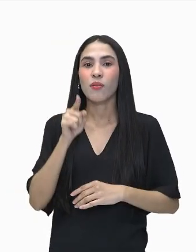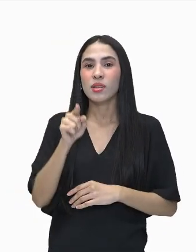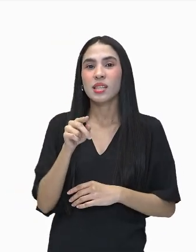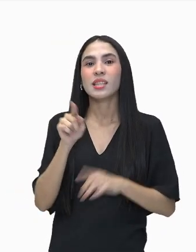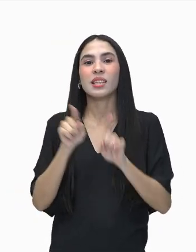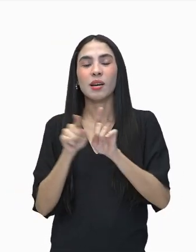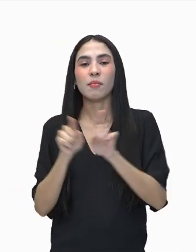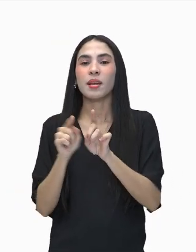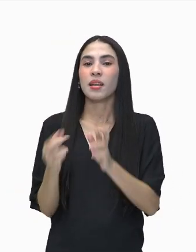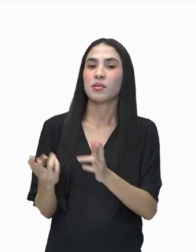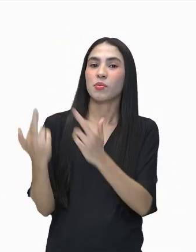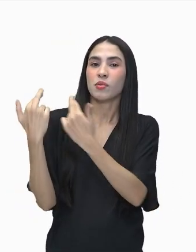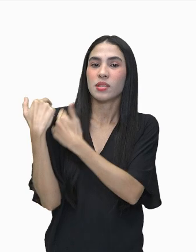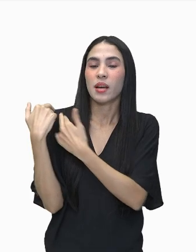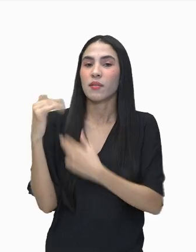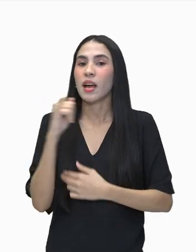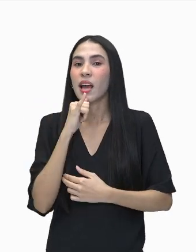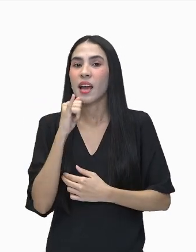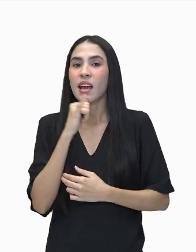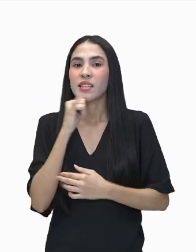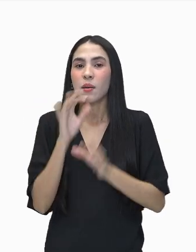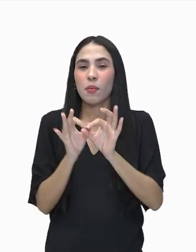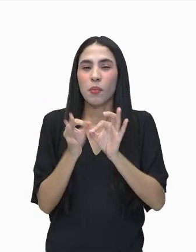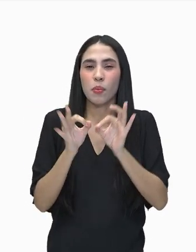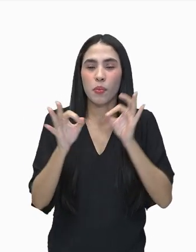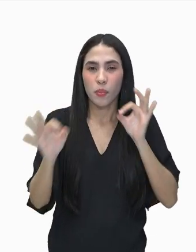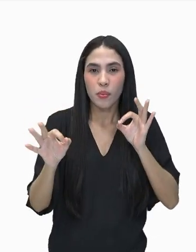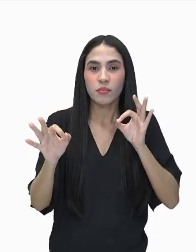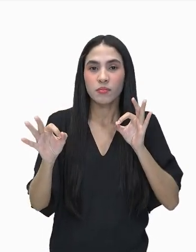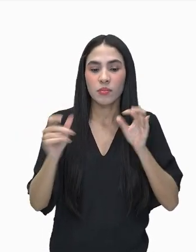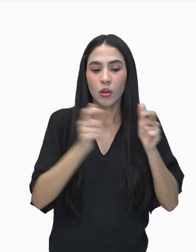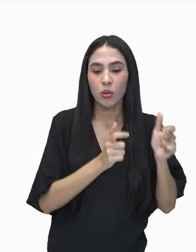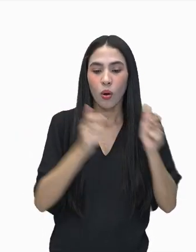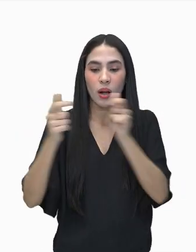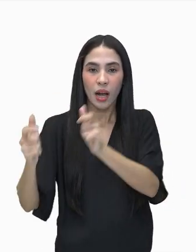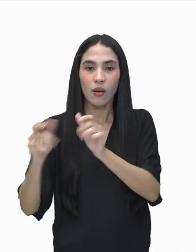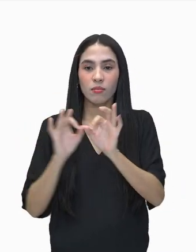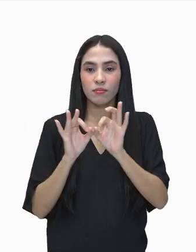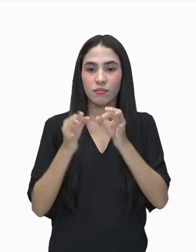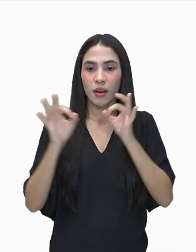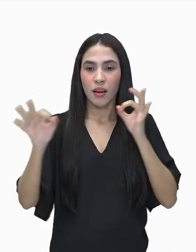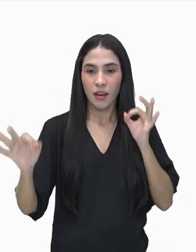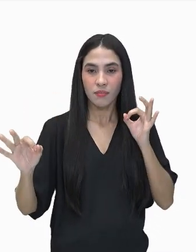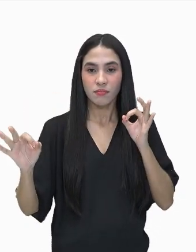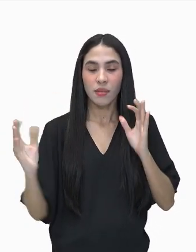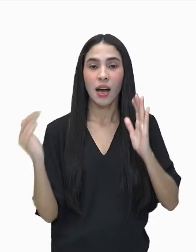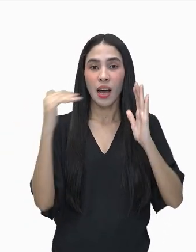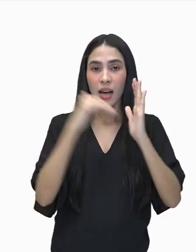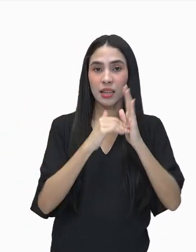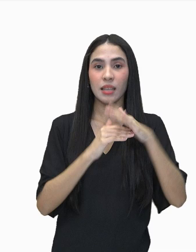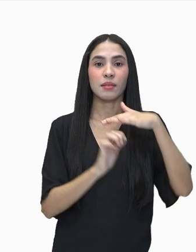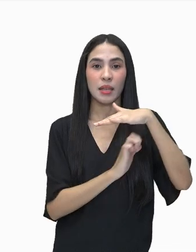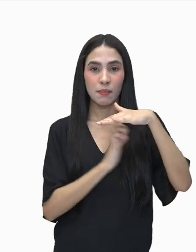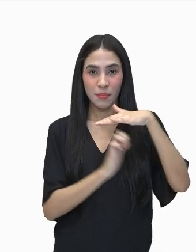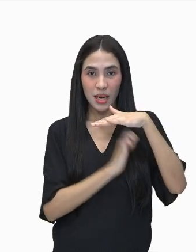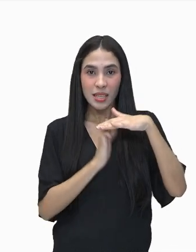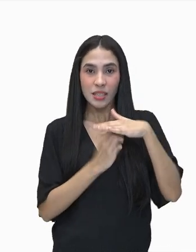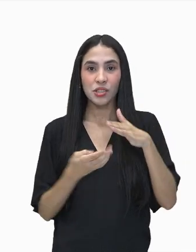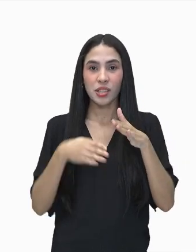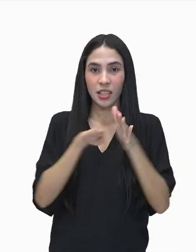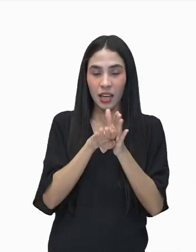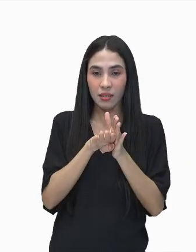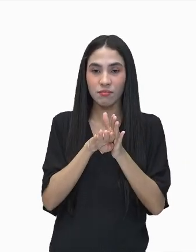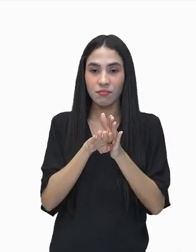responsável por toda a logística para deslocá-los até ali no chão da fábrica, não é isso?